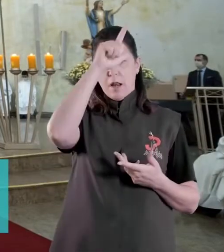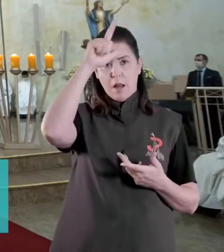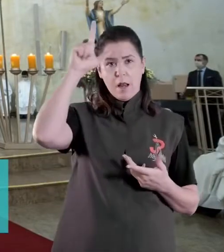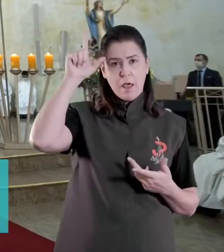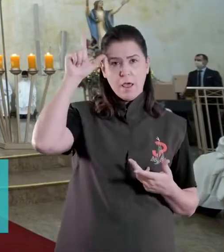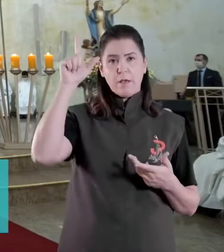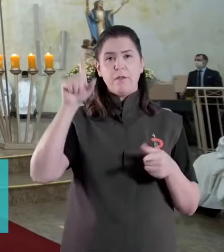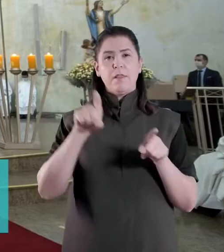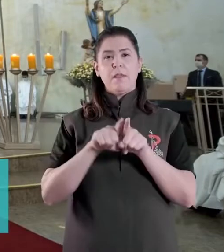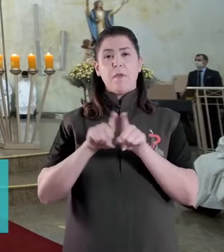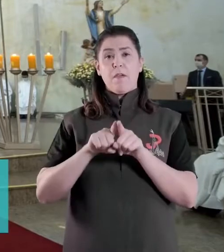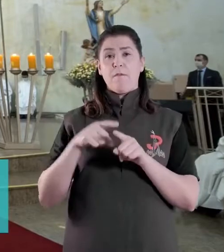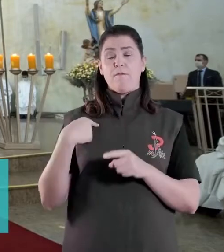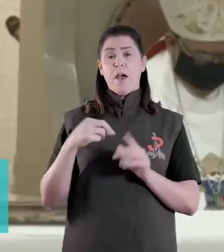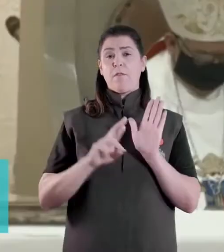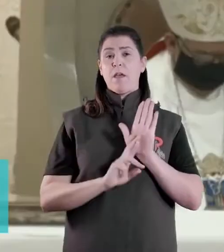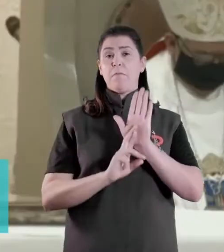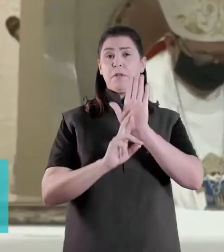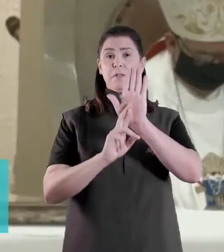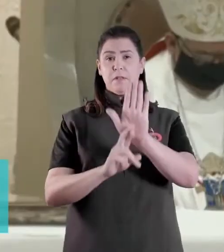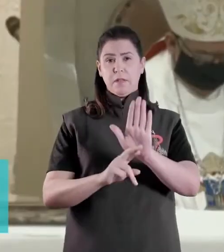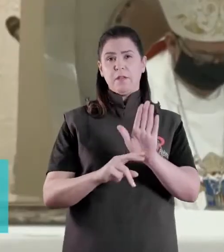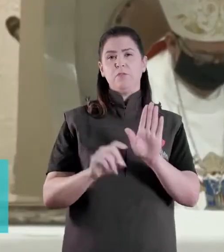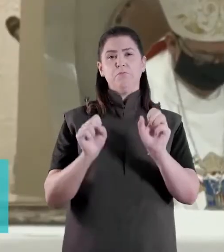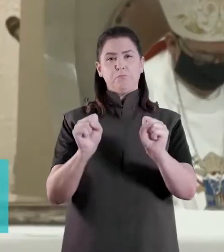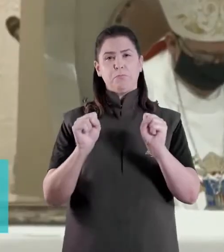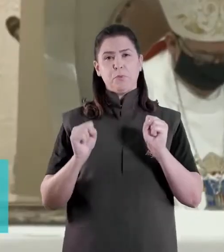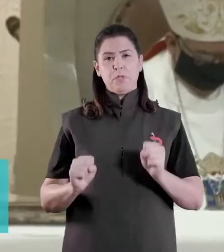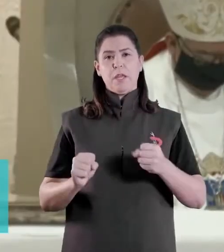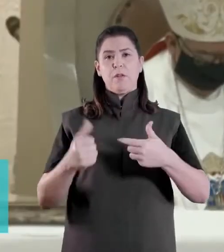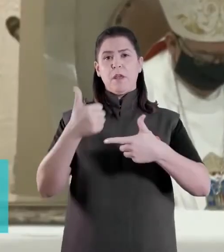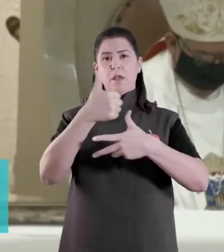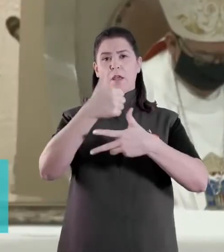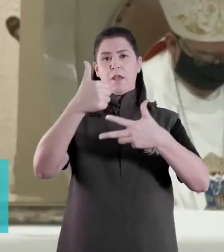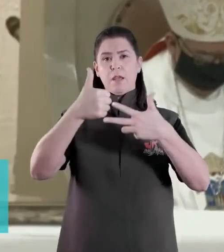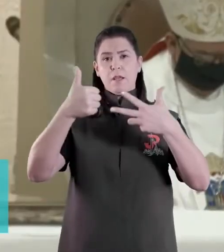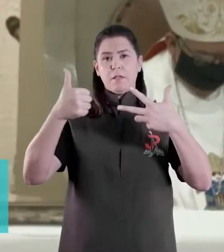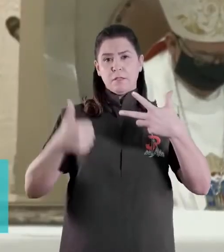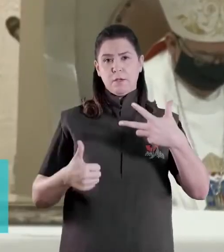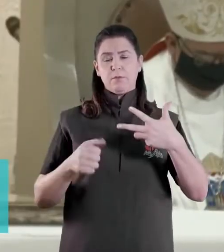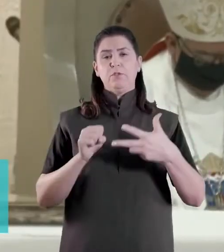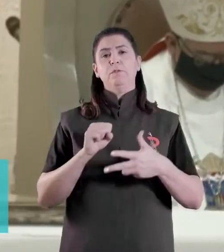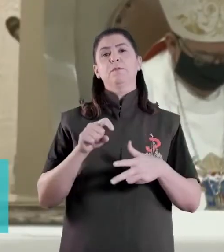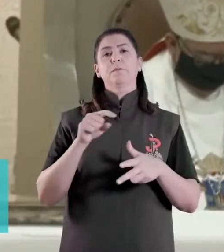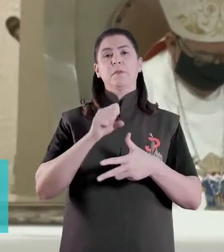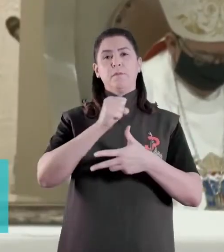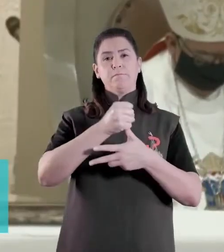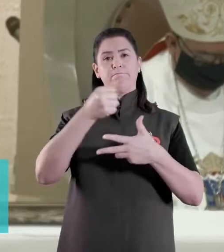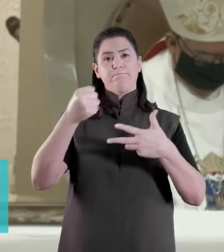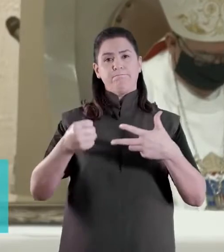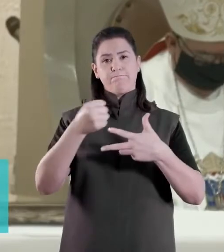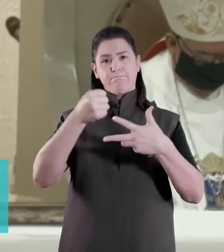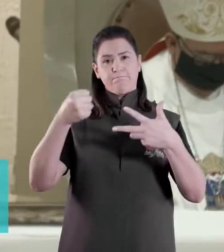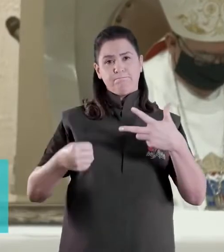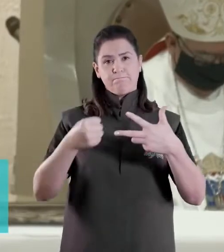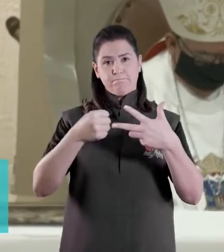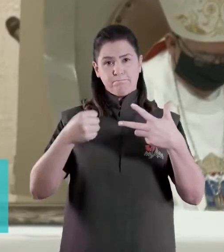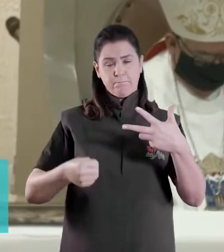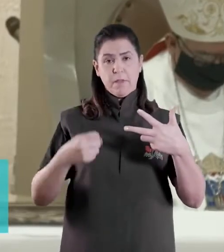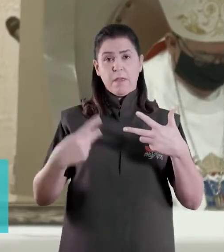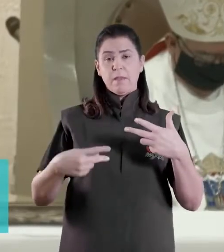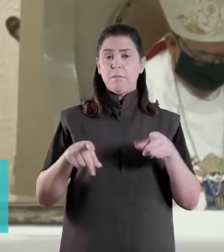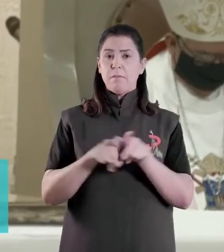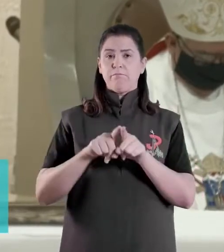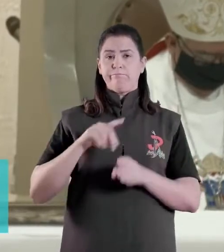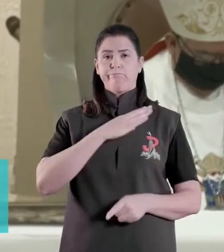de Autoridades e Representantes dos Poderes Executivo, Legislativo, Judiciário e Militar.